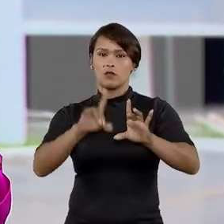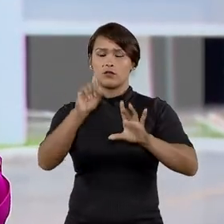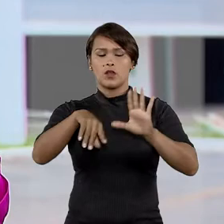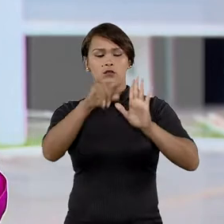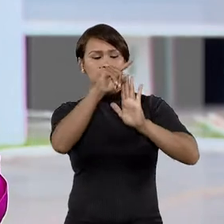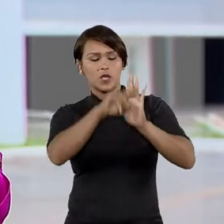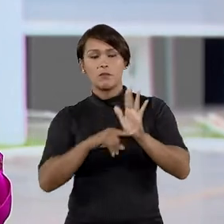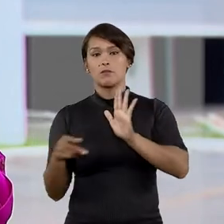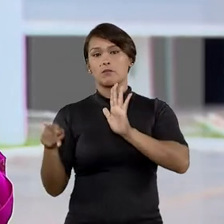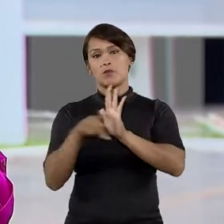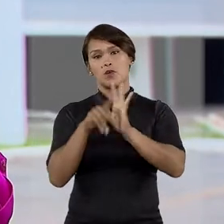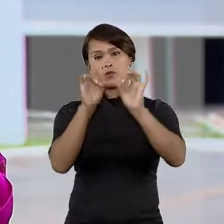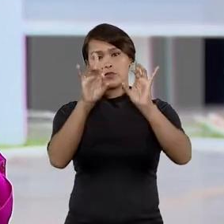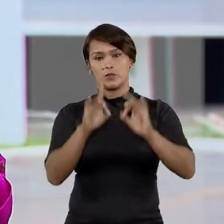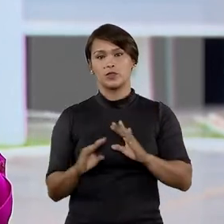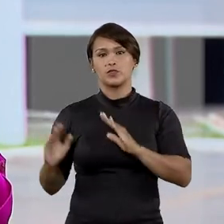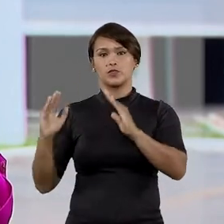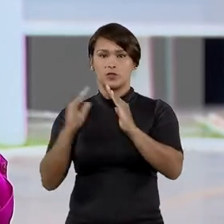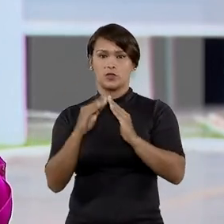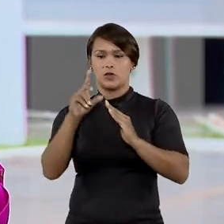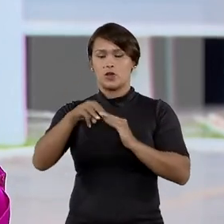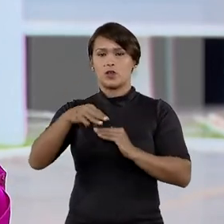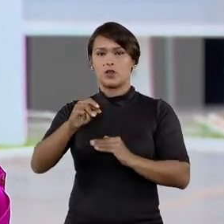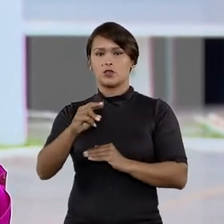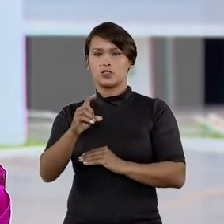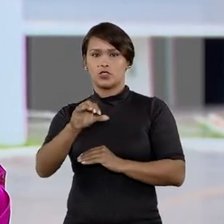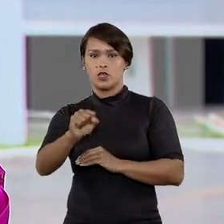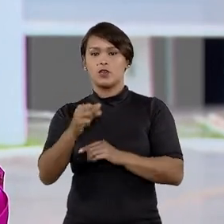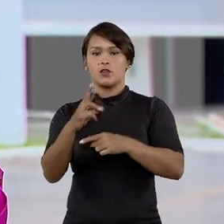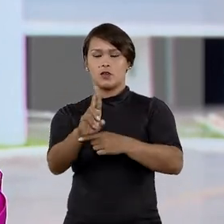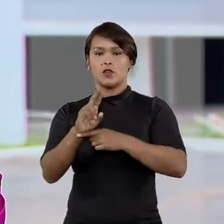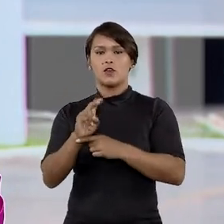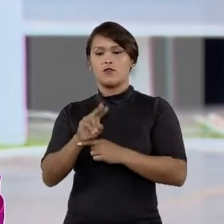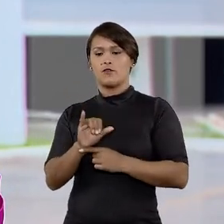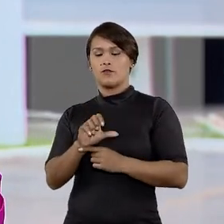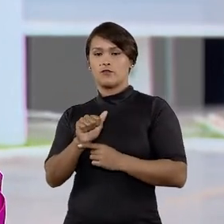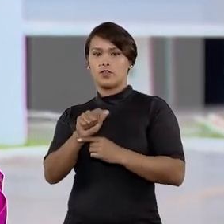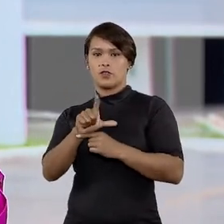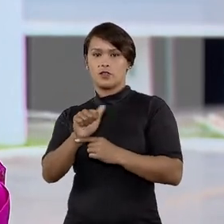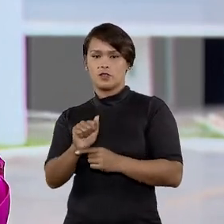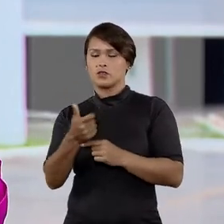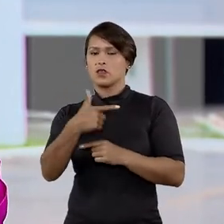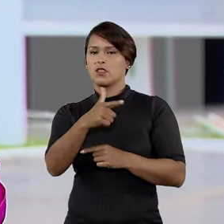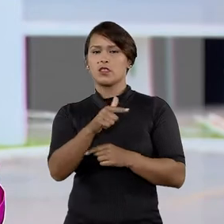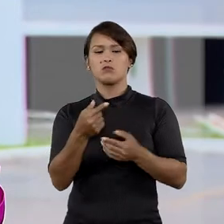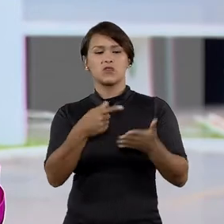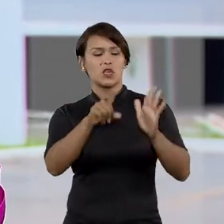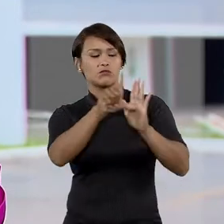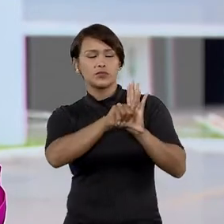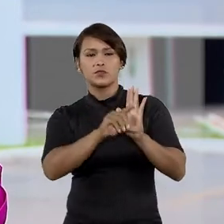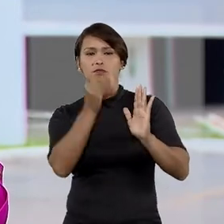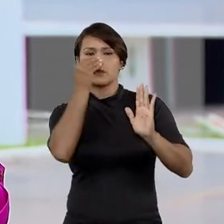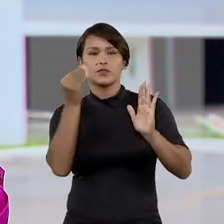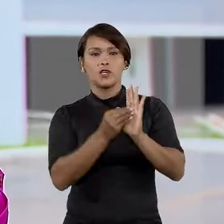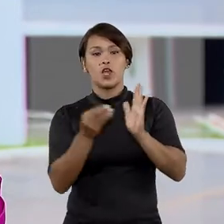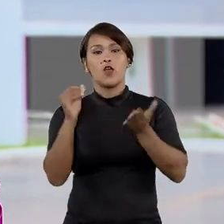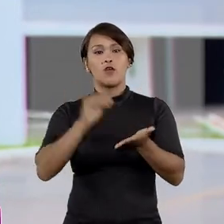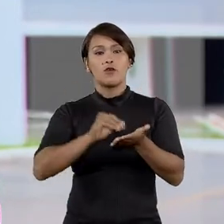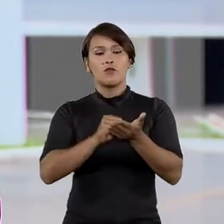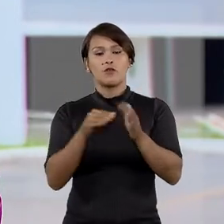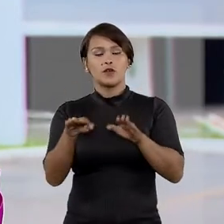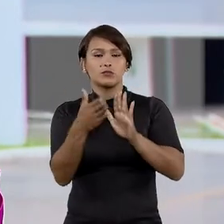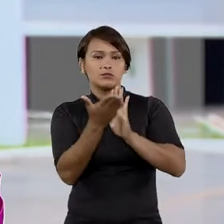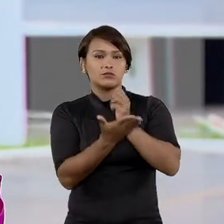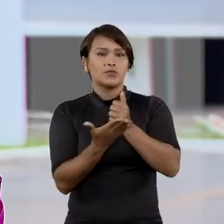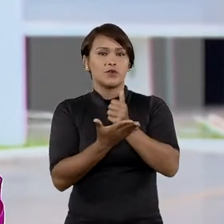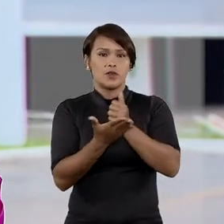para fins exclusivamente residenciais. E para o relator, ministro Vilas Boscoeva, não há nenhuma ilegalidade ou falta